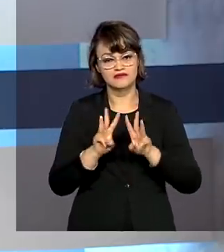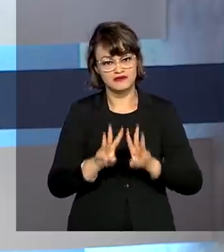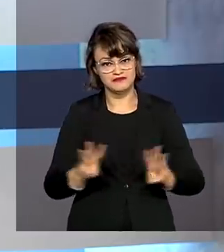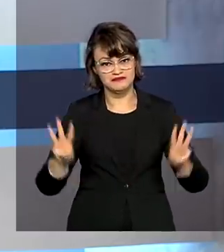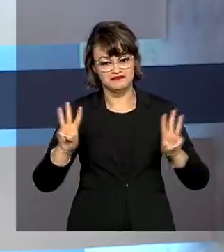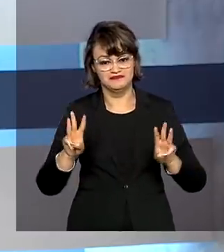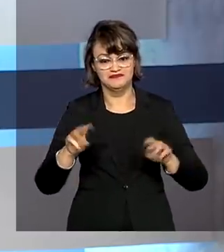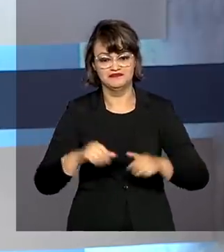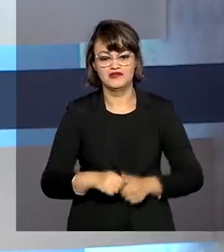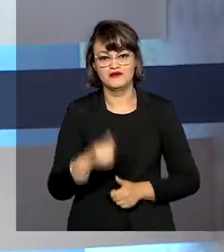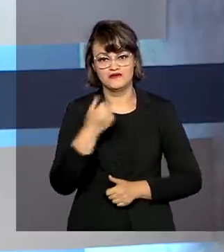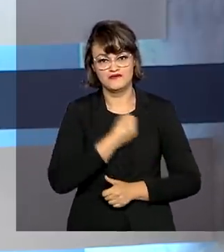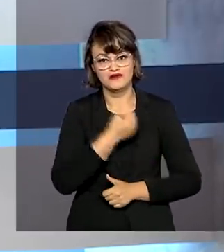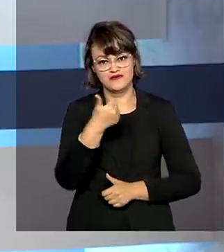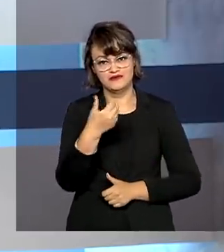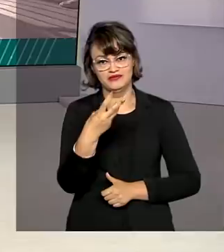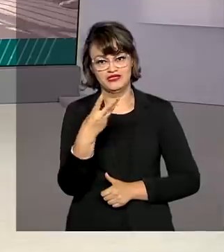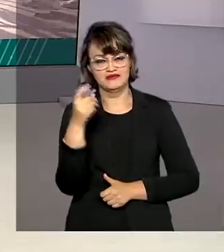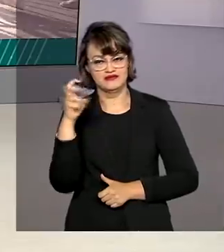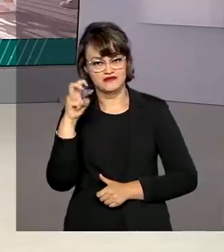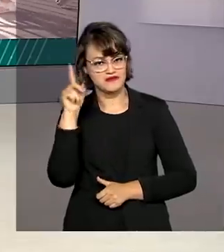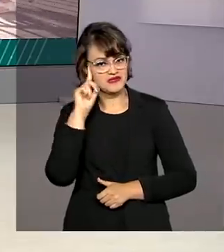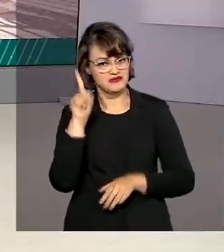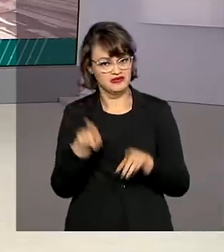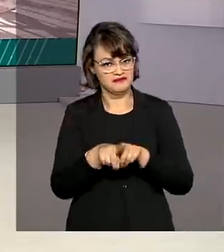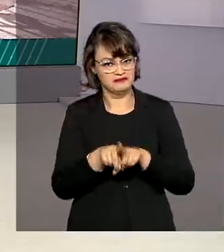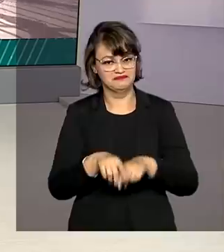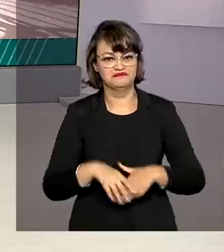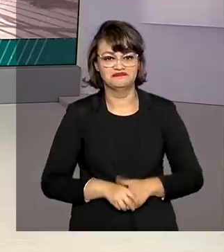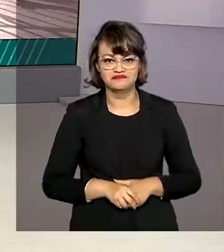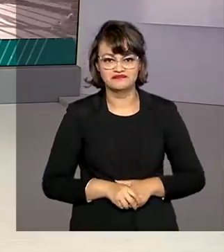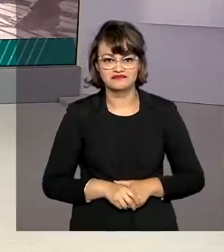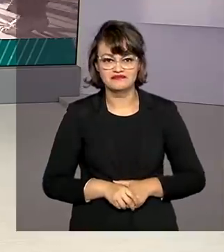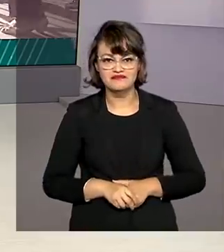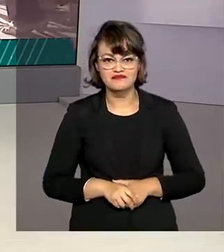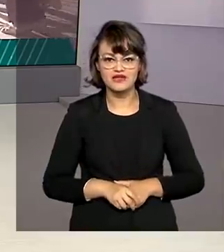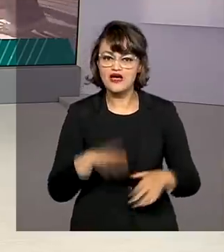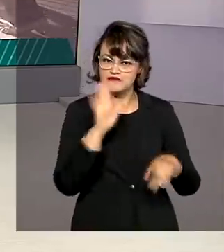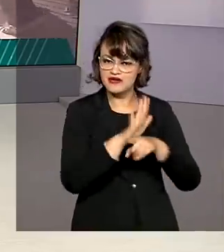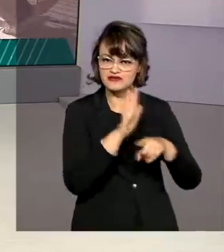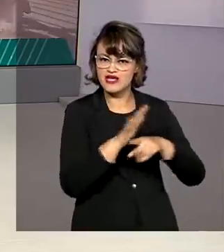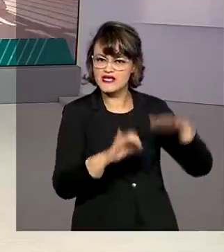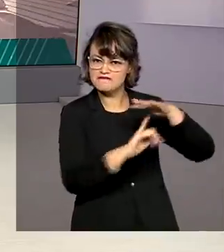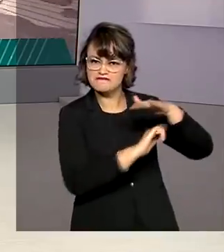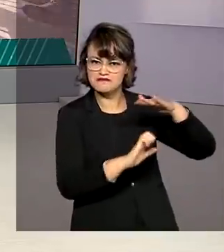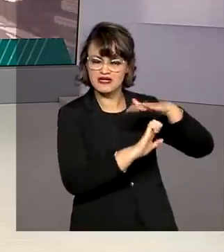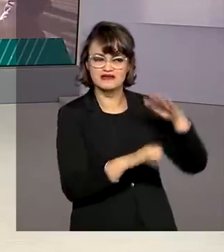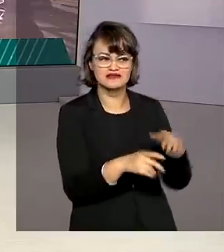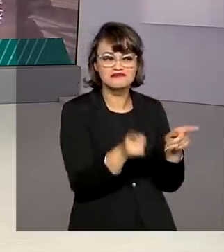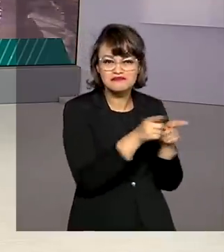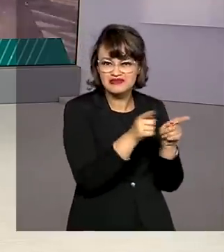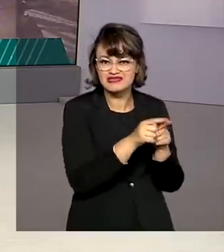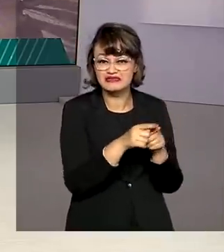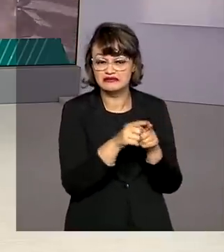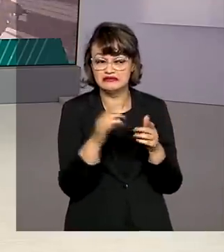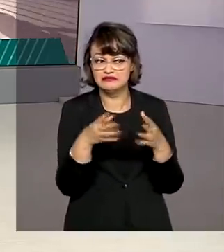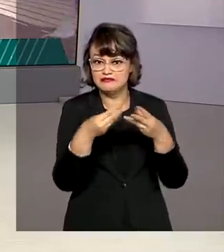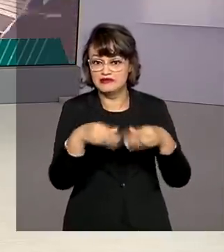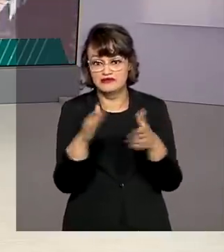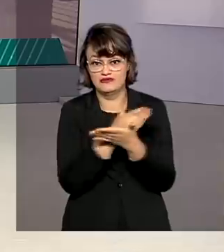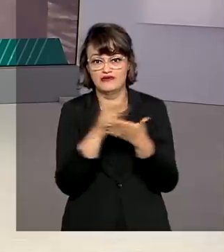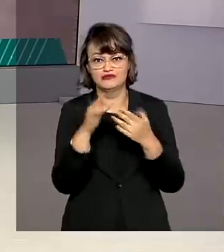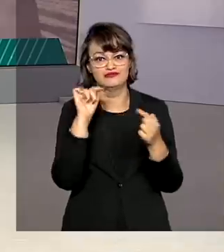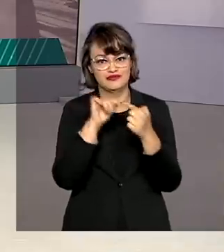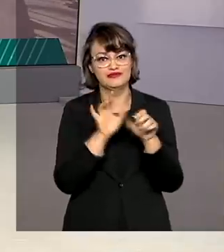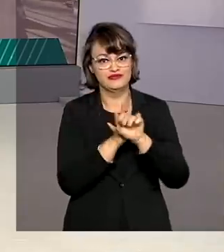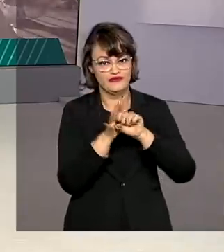atendimento 135. Para ajudar micro e pequenas empresas a enfrentarem os impactos econômicos causados